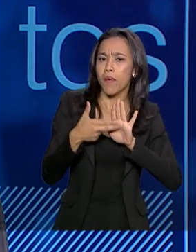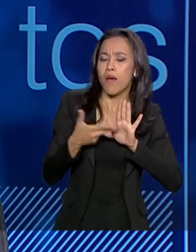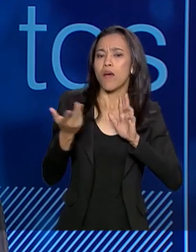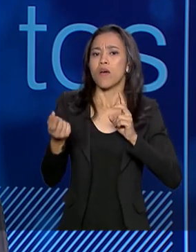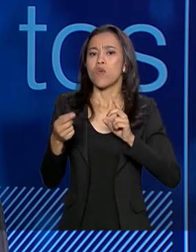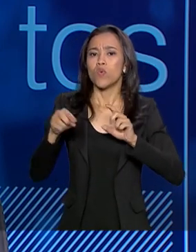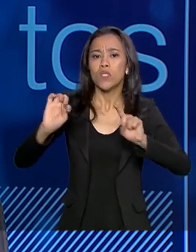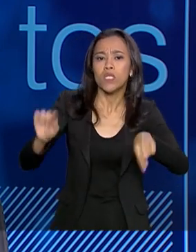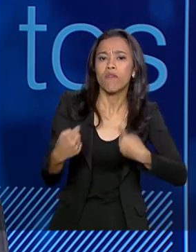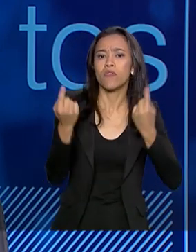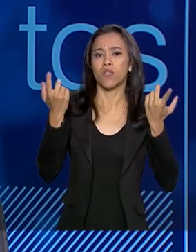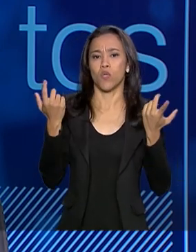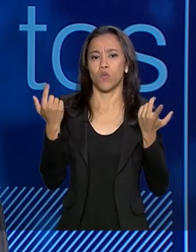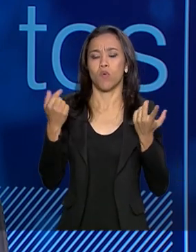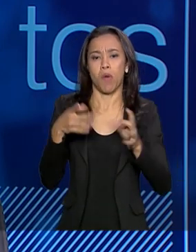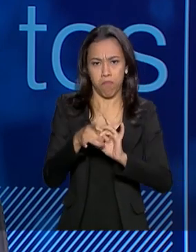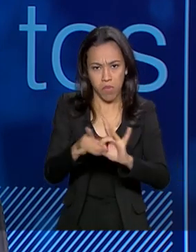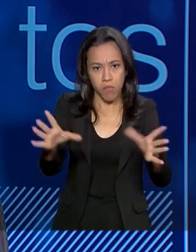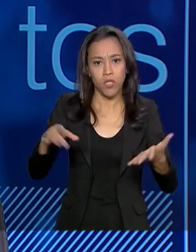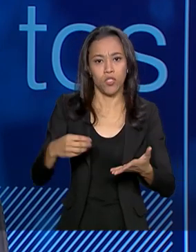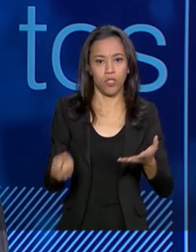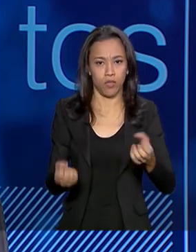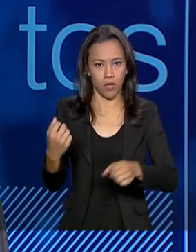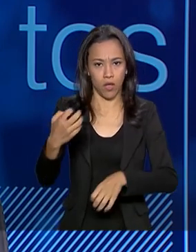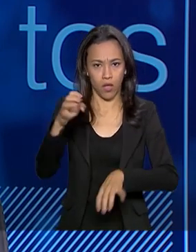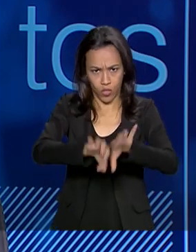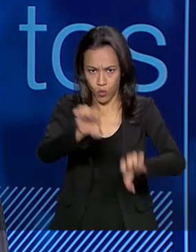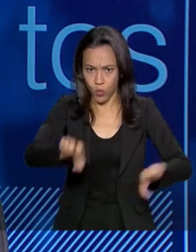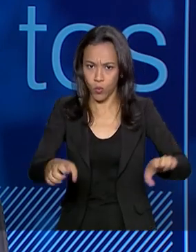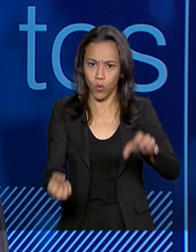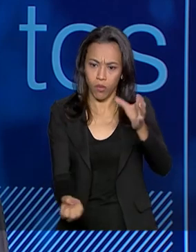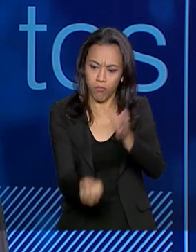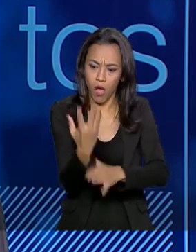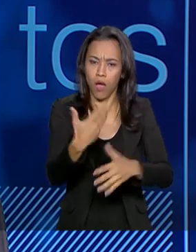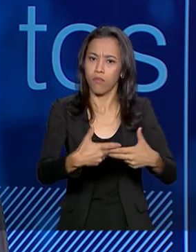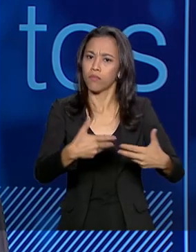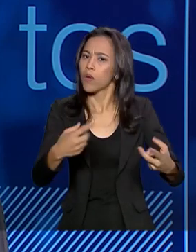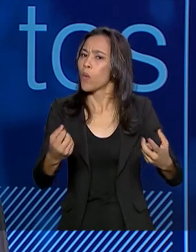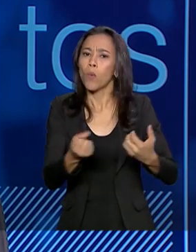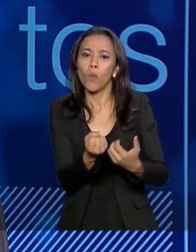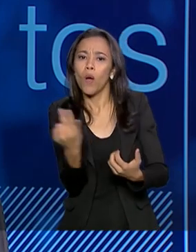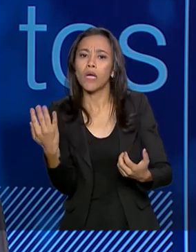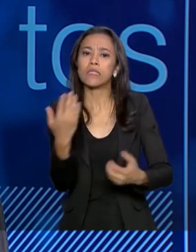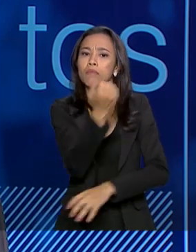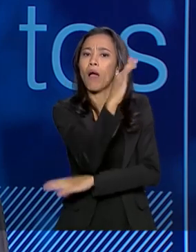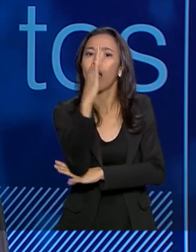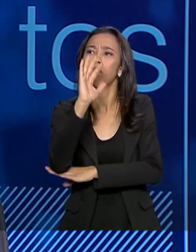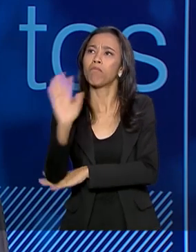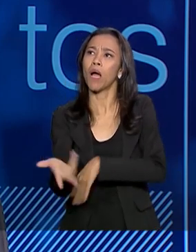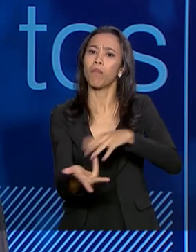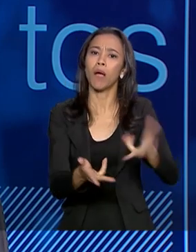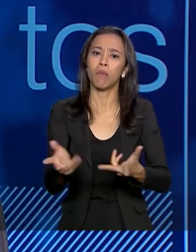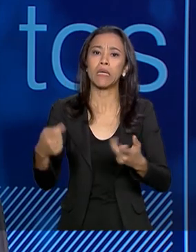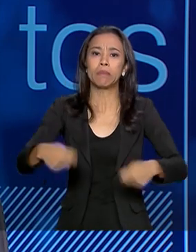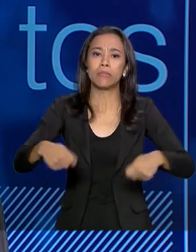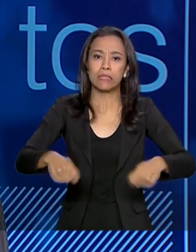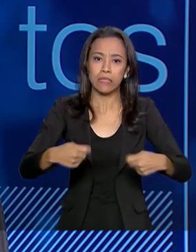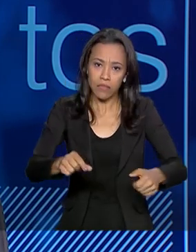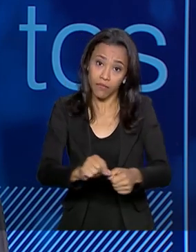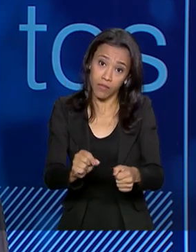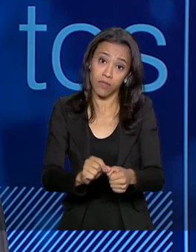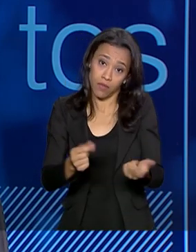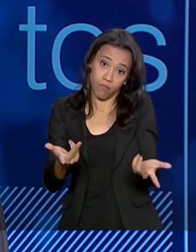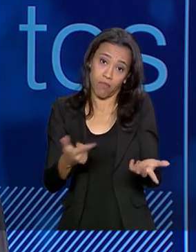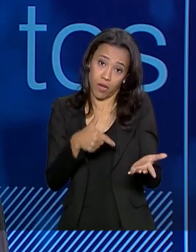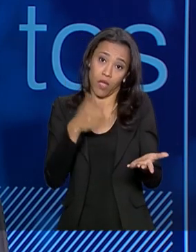os desafios do licenciamento, quais são as possíveis compensações em função de algumas degradações que sejam necessárias para viabilizar aquele